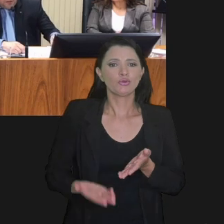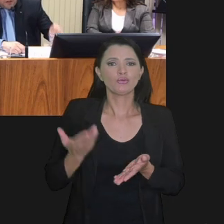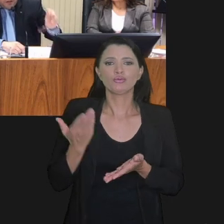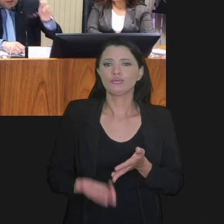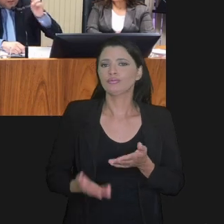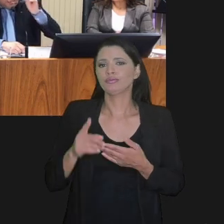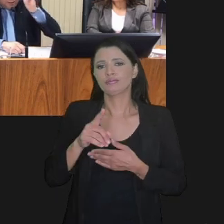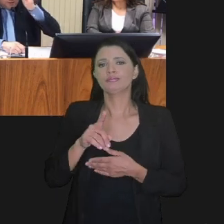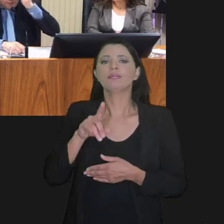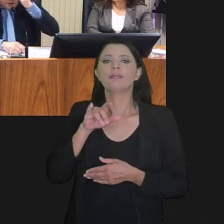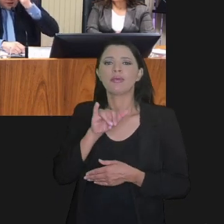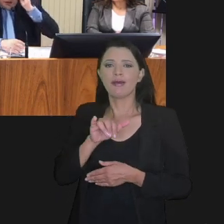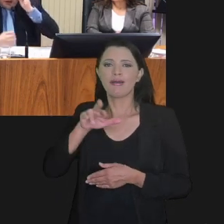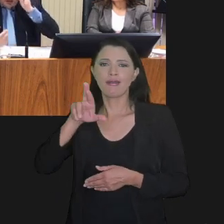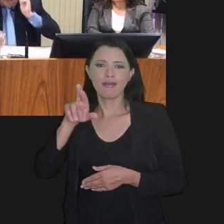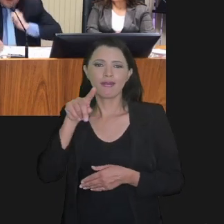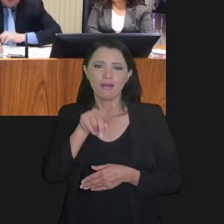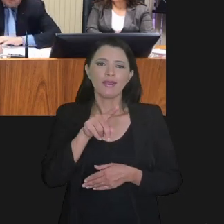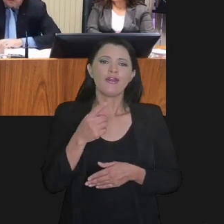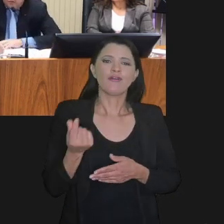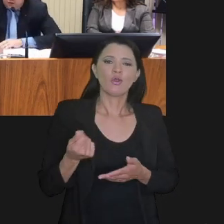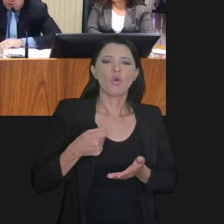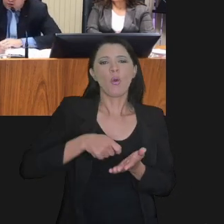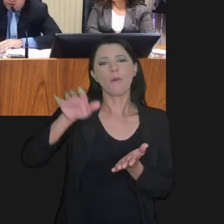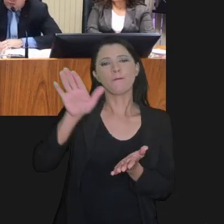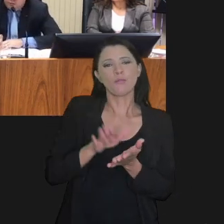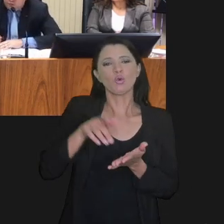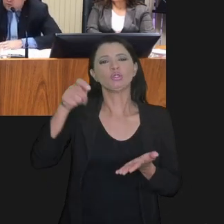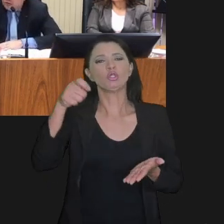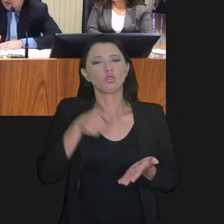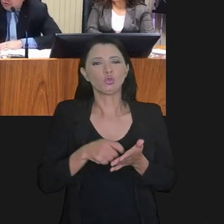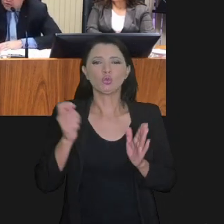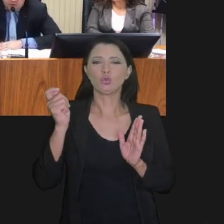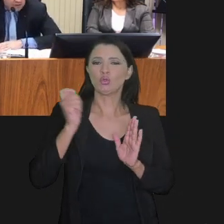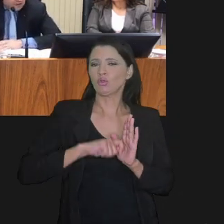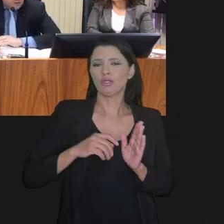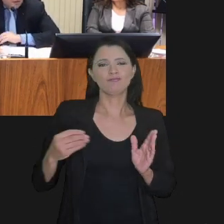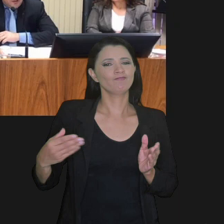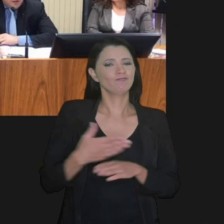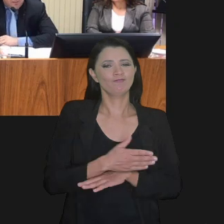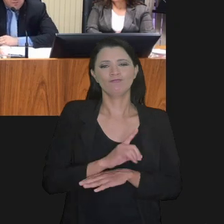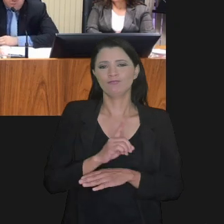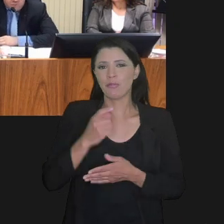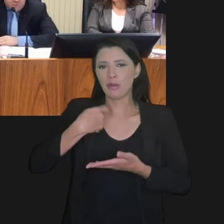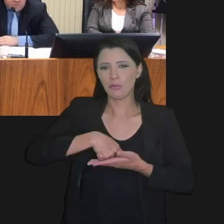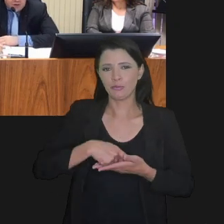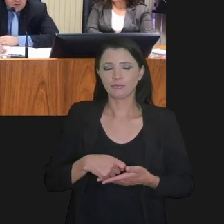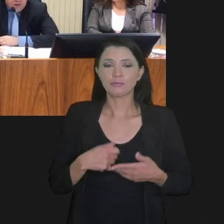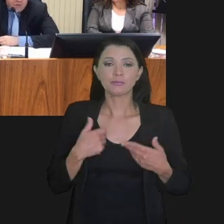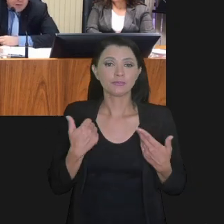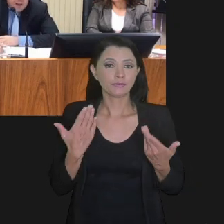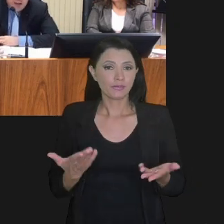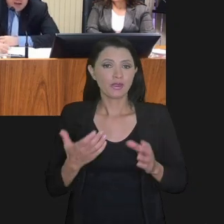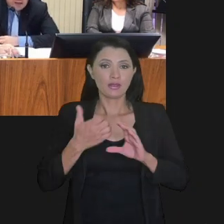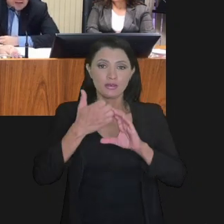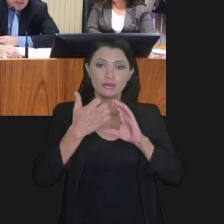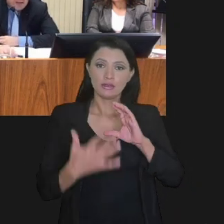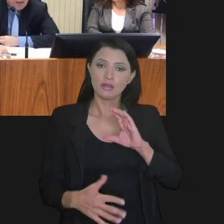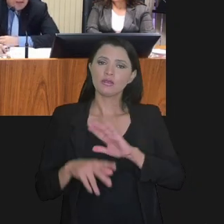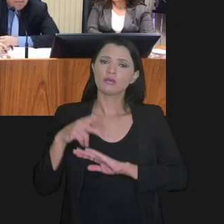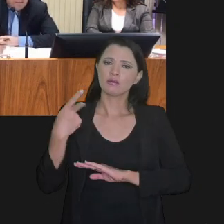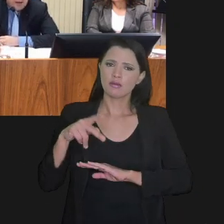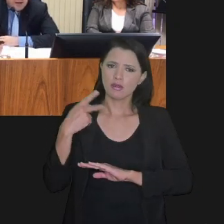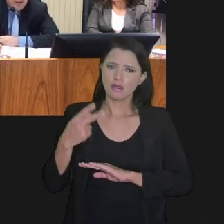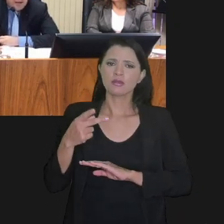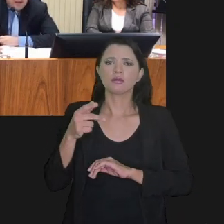muito grande para a fazenda, principalmente na parte do valor que muitas juros que deixavam de entrar. Então, essa